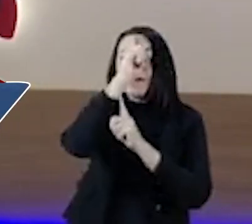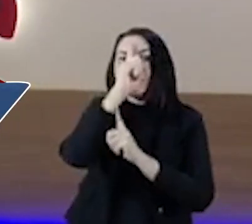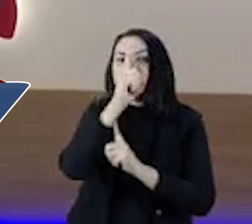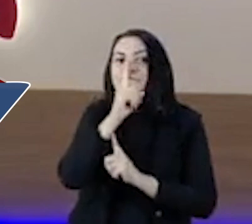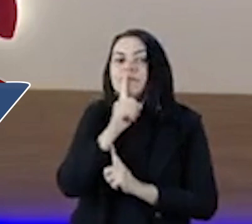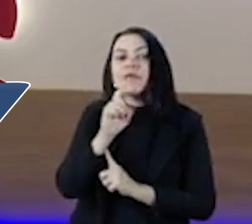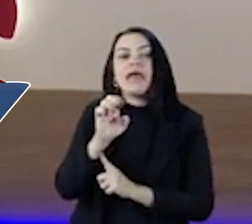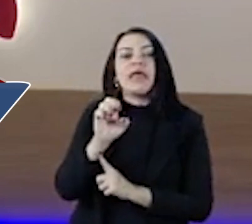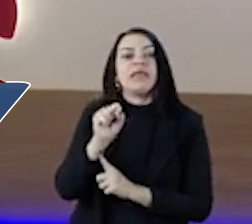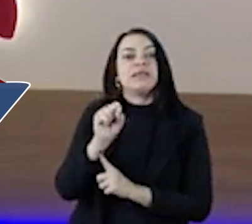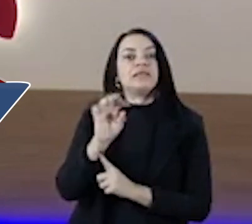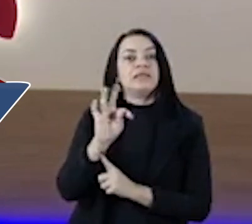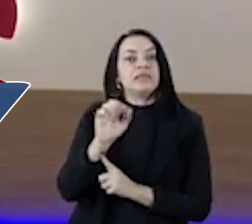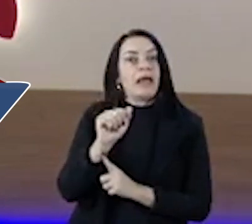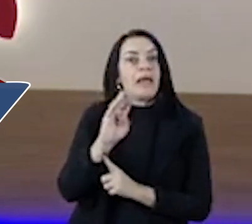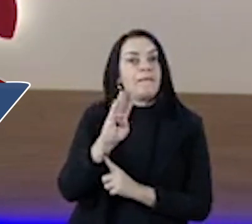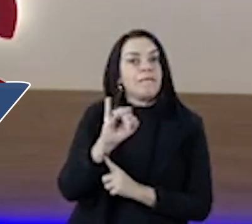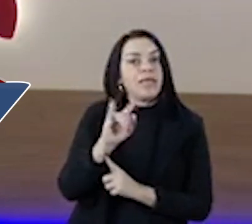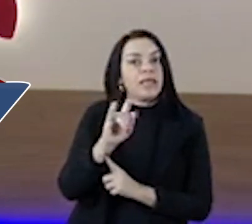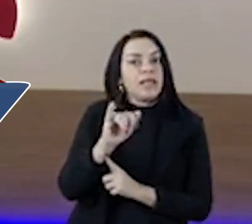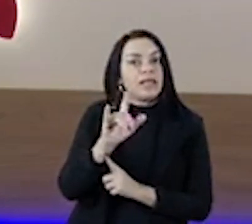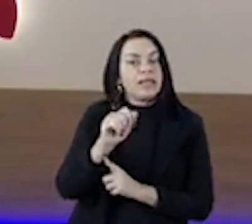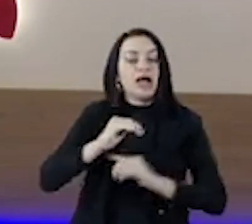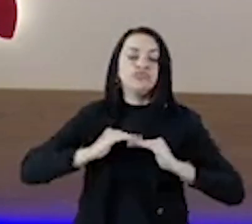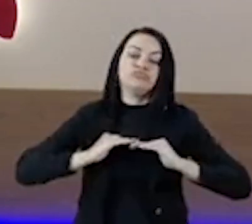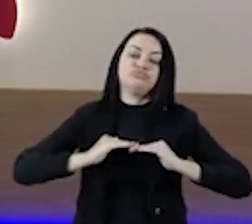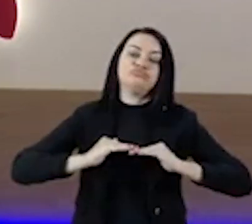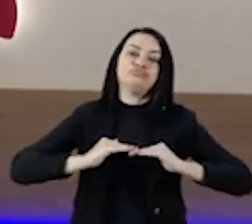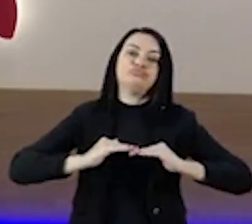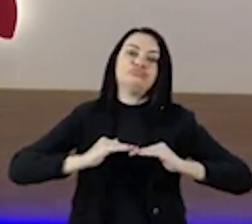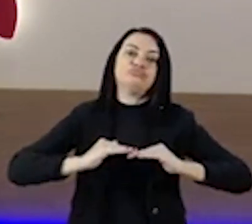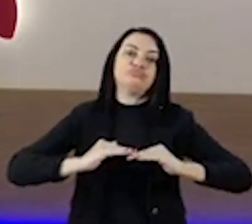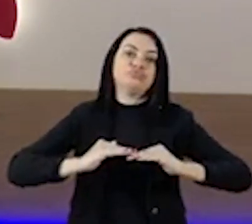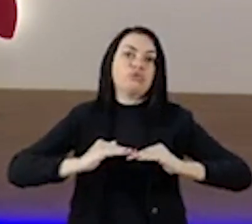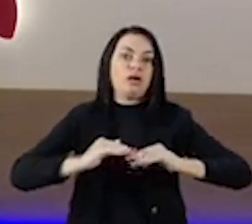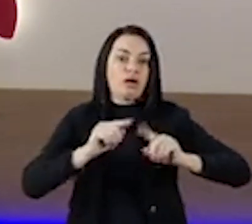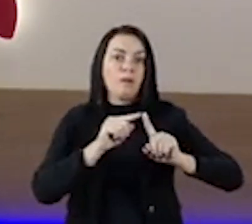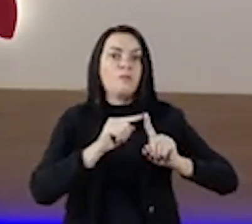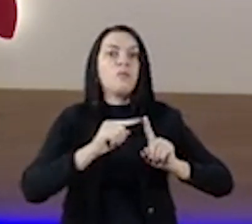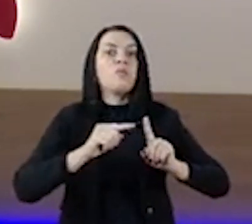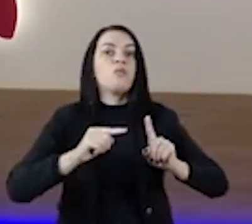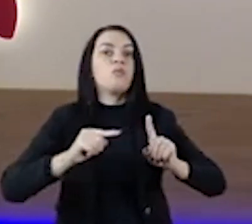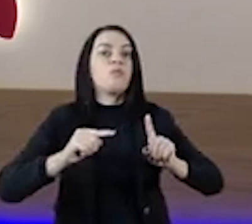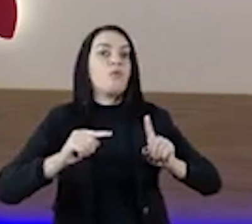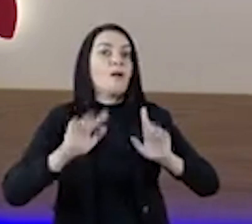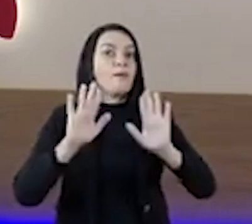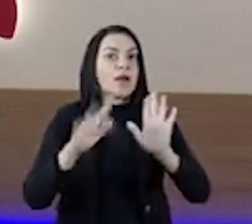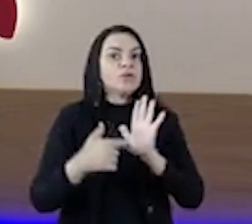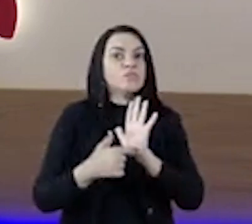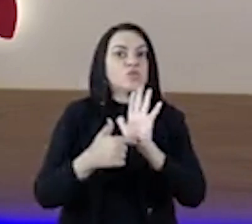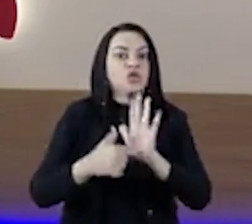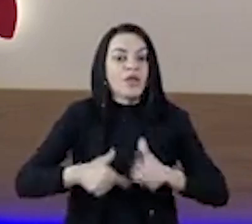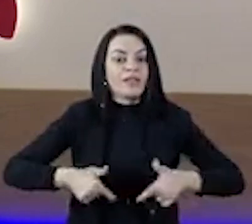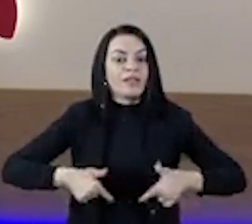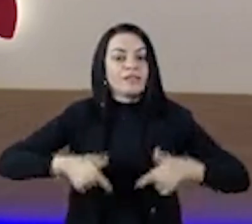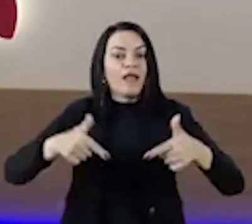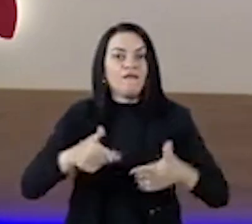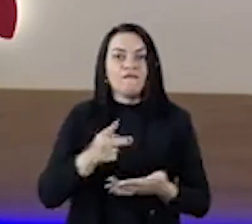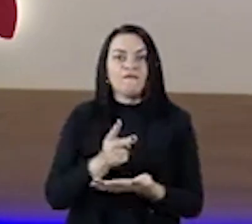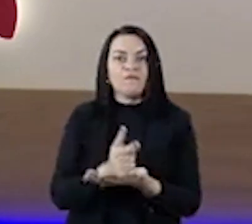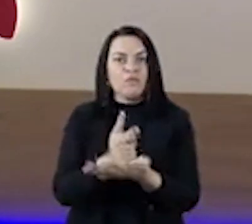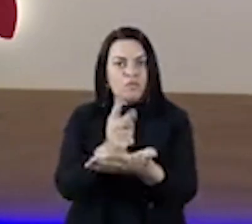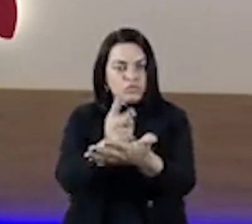instabilidade Com instabilidade no patamar inferior Porém, temos isto Mostrando que o desafio